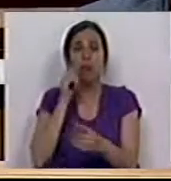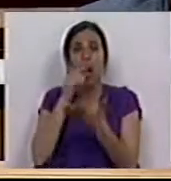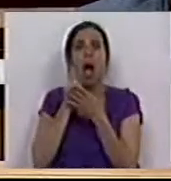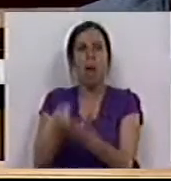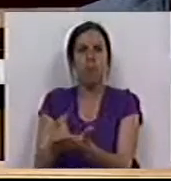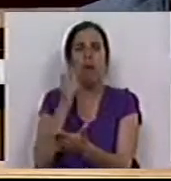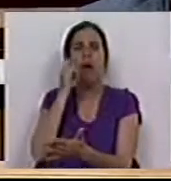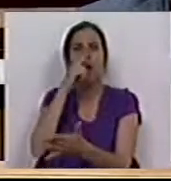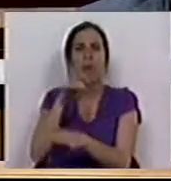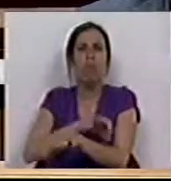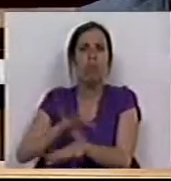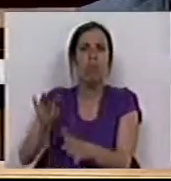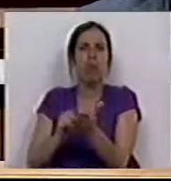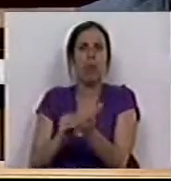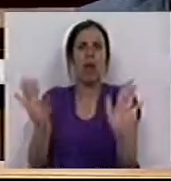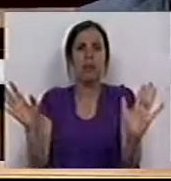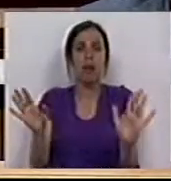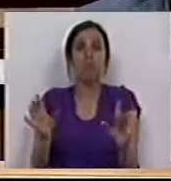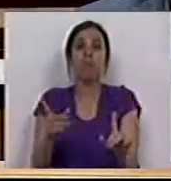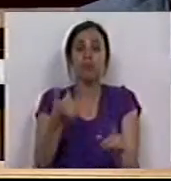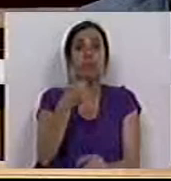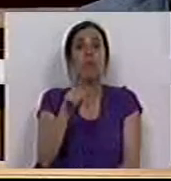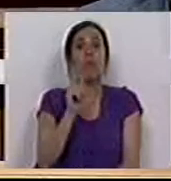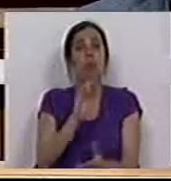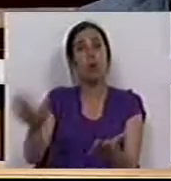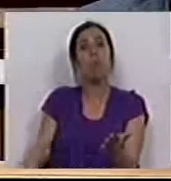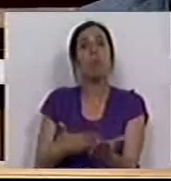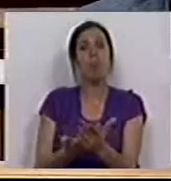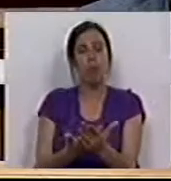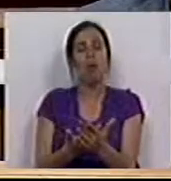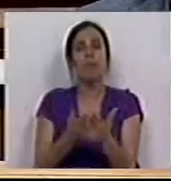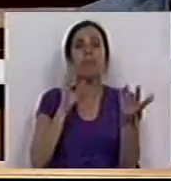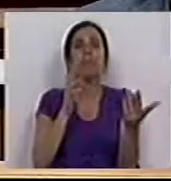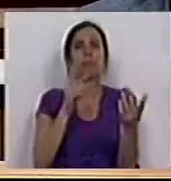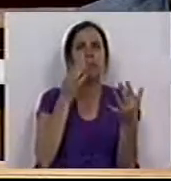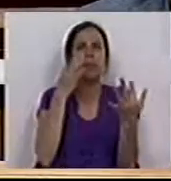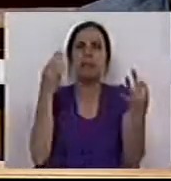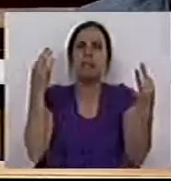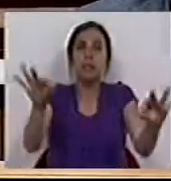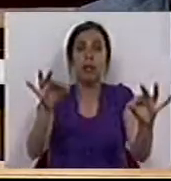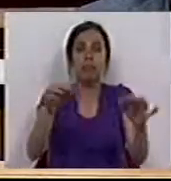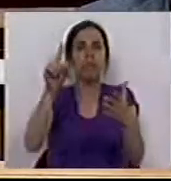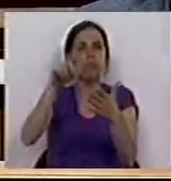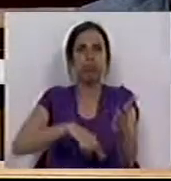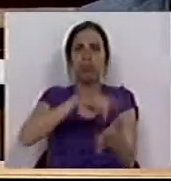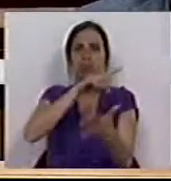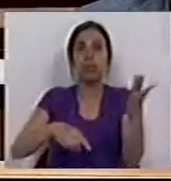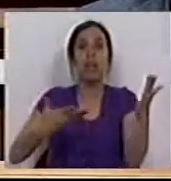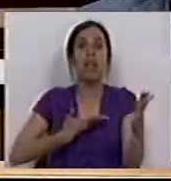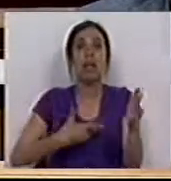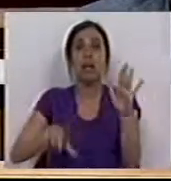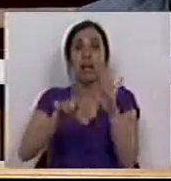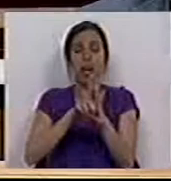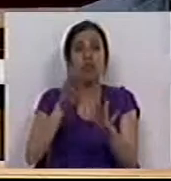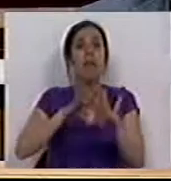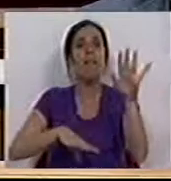está em situação de pobreza. E por isso o que o Bloco de Esquerda propõe é algo tão simples como revogar os decretos